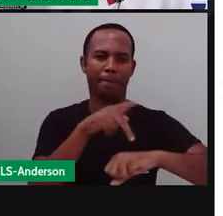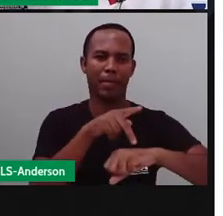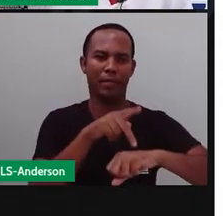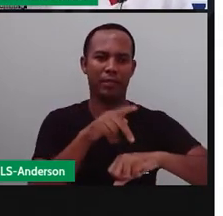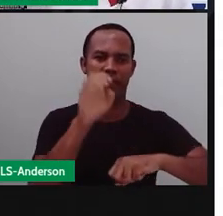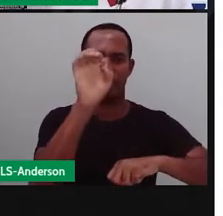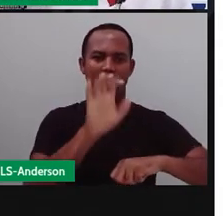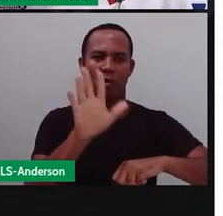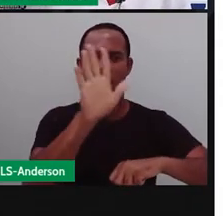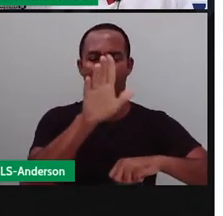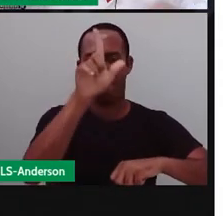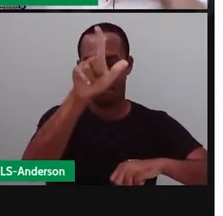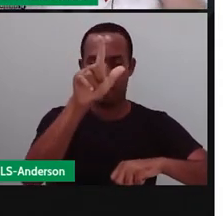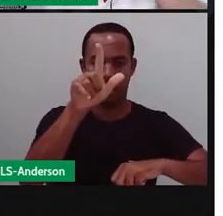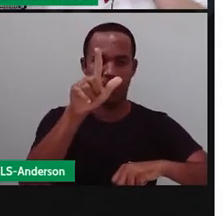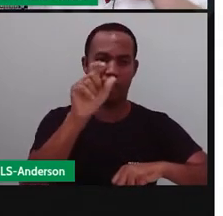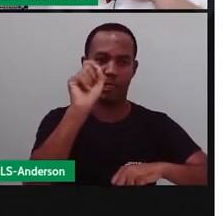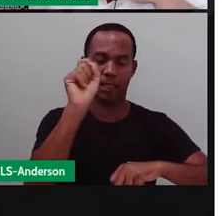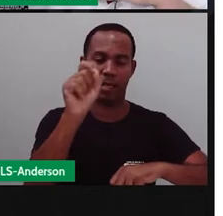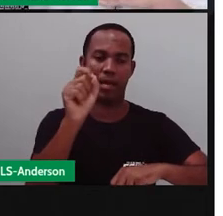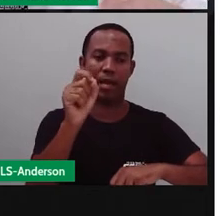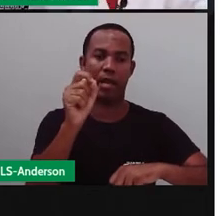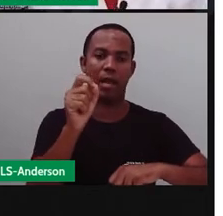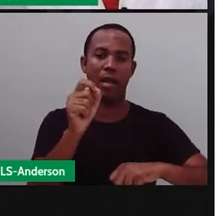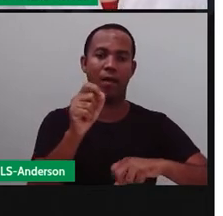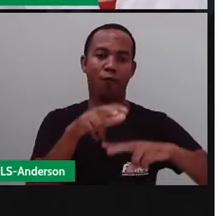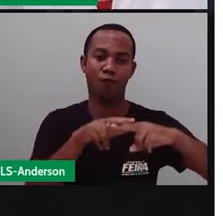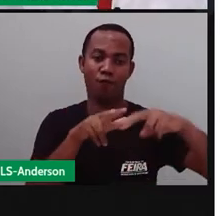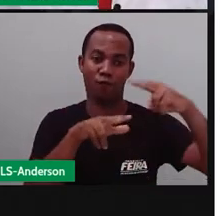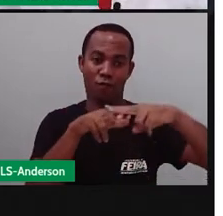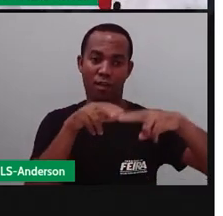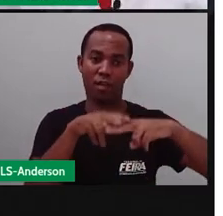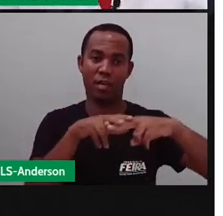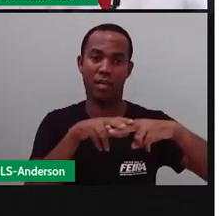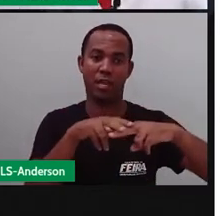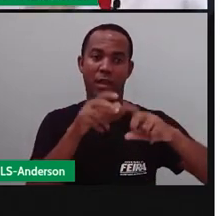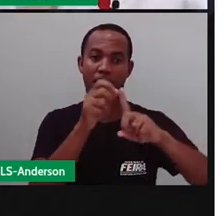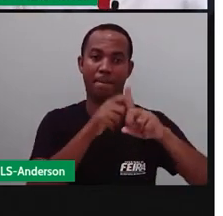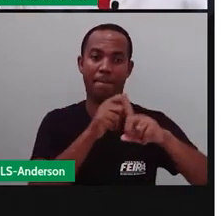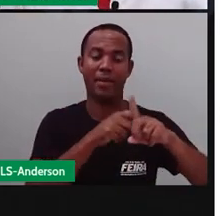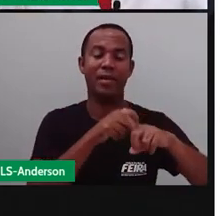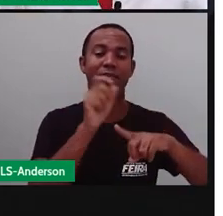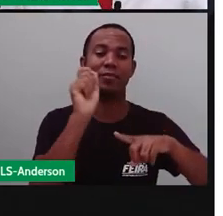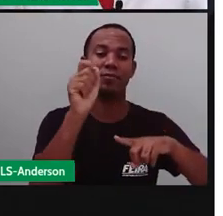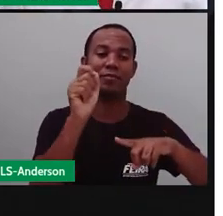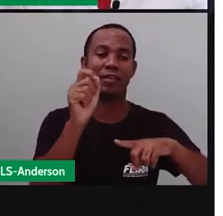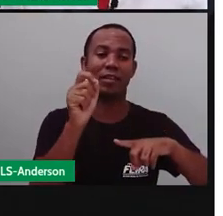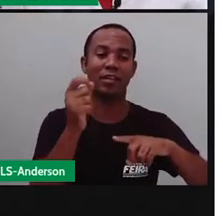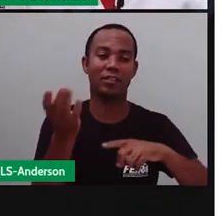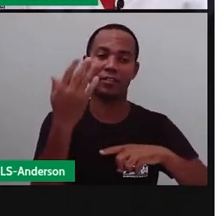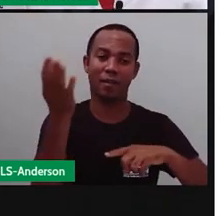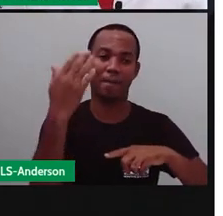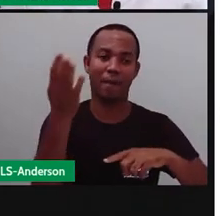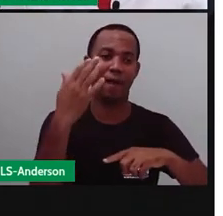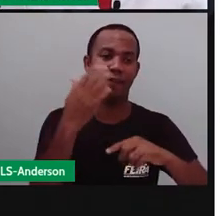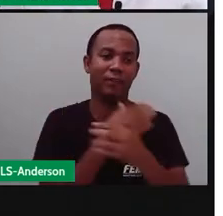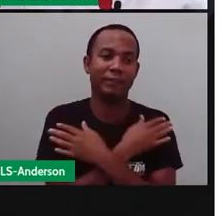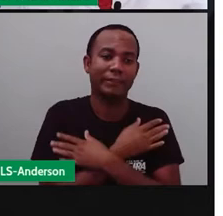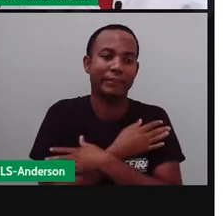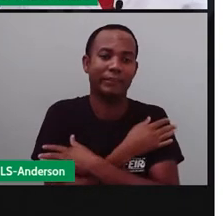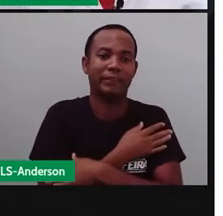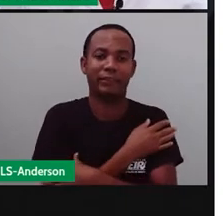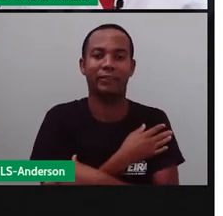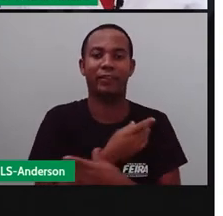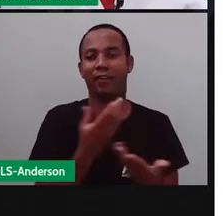fica onde? No hemisfério norte, na parte de cima do planeta. E reuniam as pessoas para celebrar a fartura e a chegada da